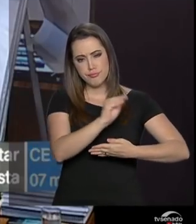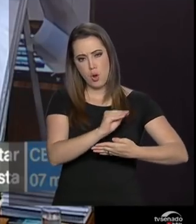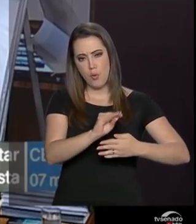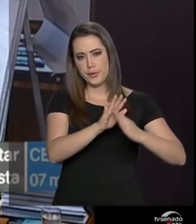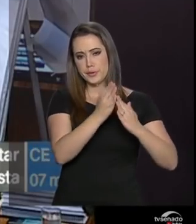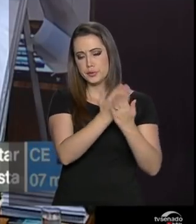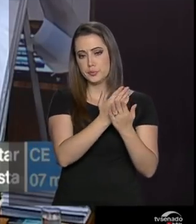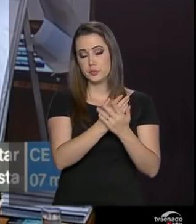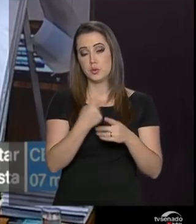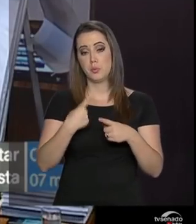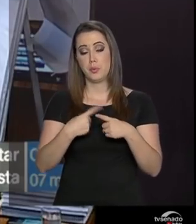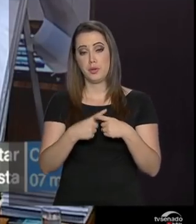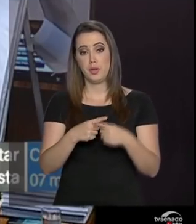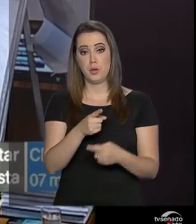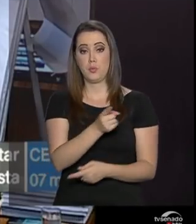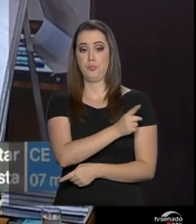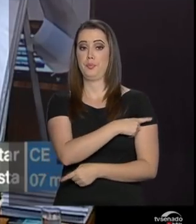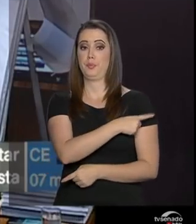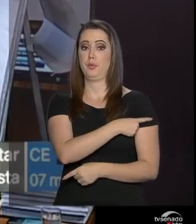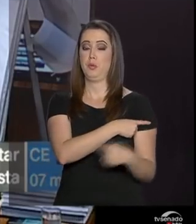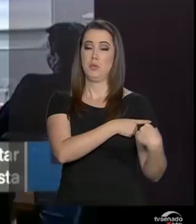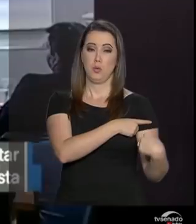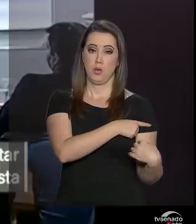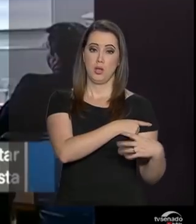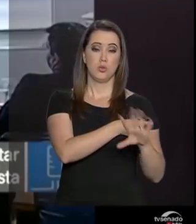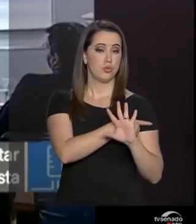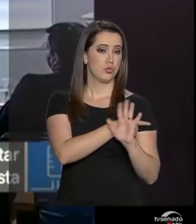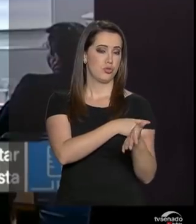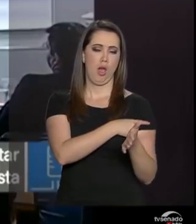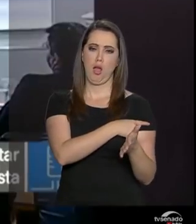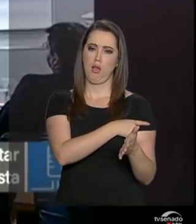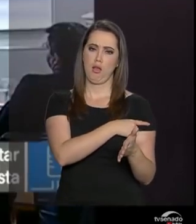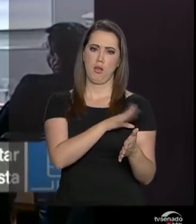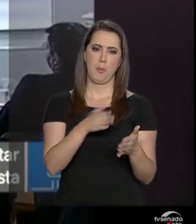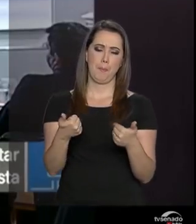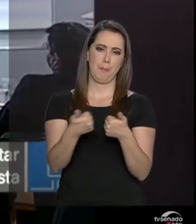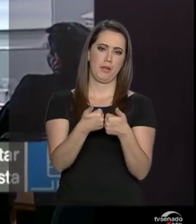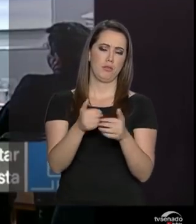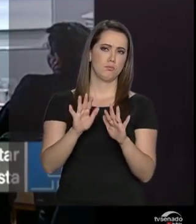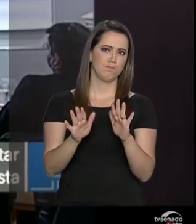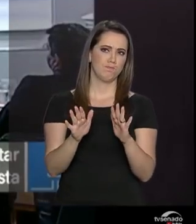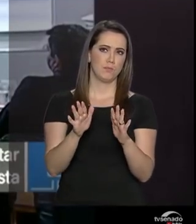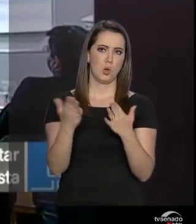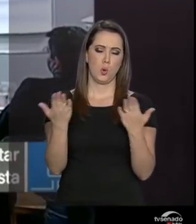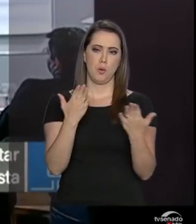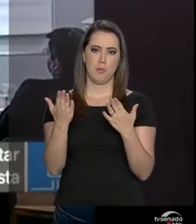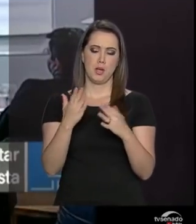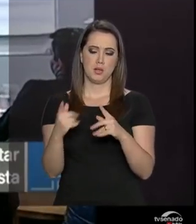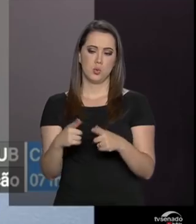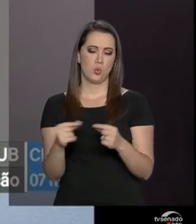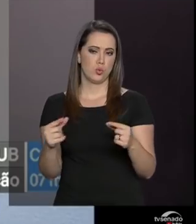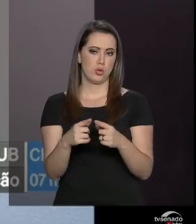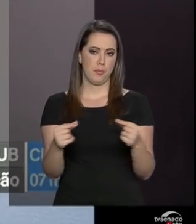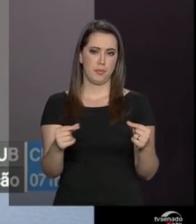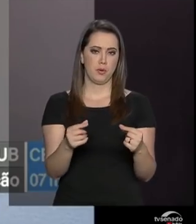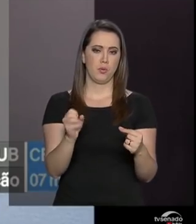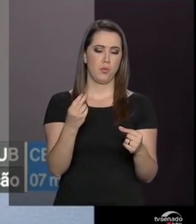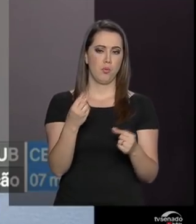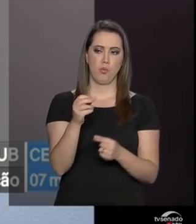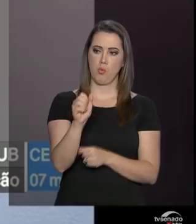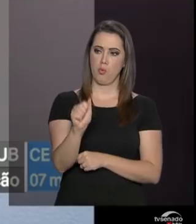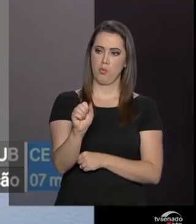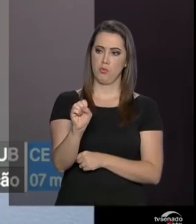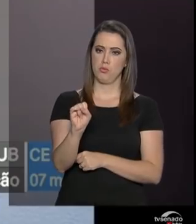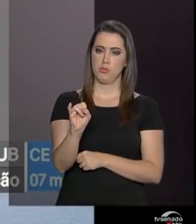ano, a gente vê que aqui a gente praticamente já universalizou. A gente está próximo de patamares do Japão ou da Ásia. Segundo o